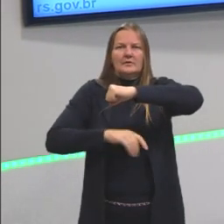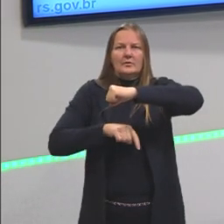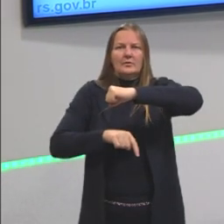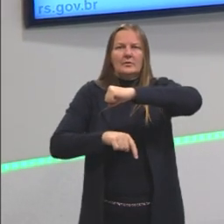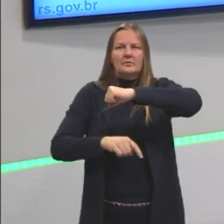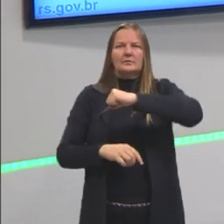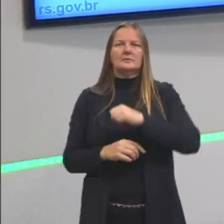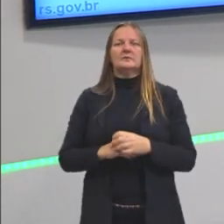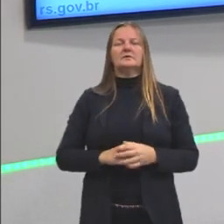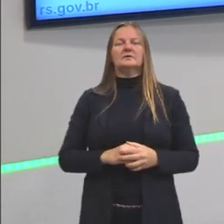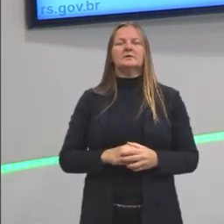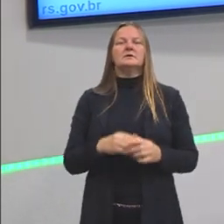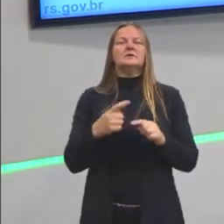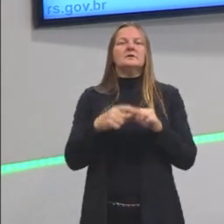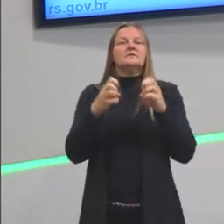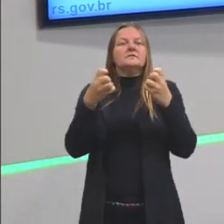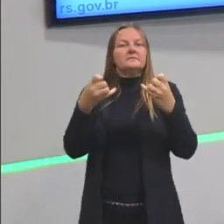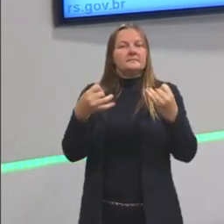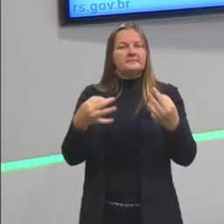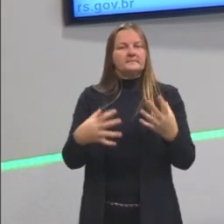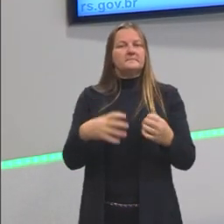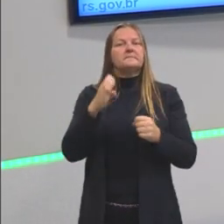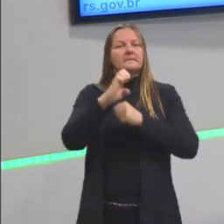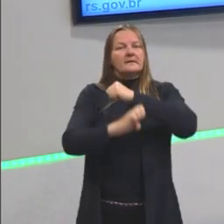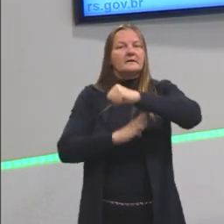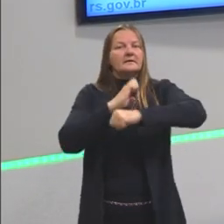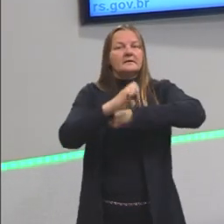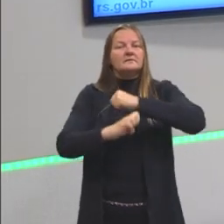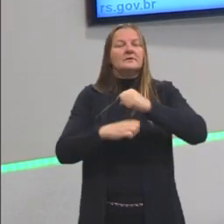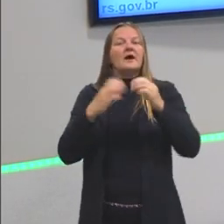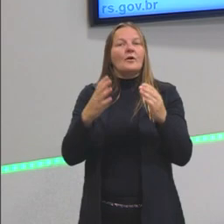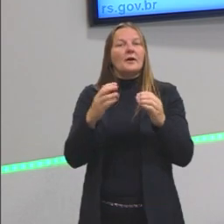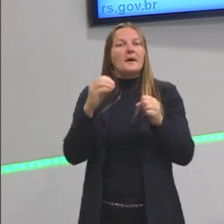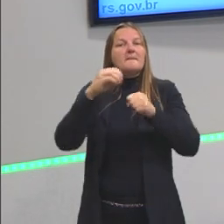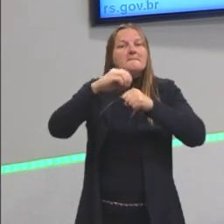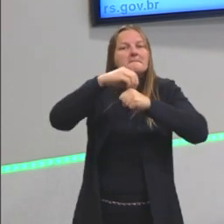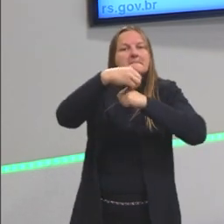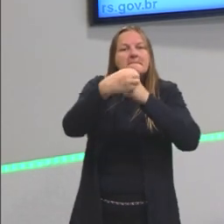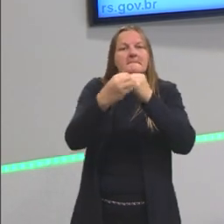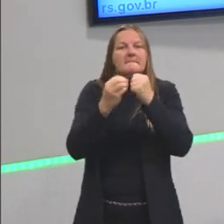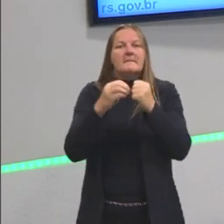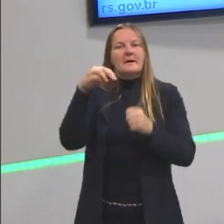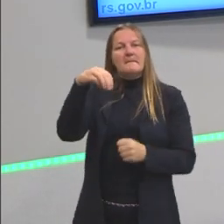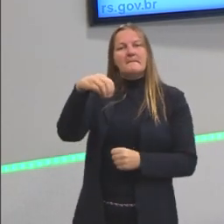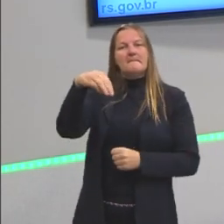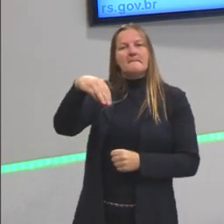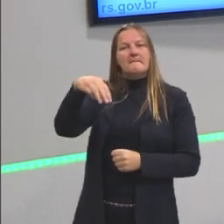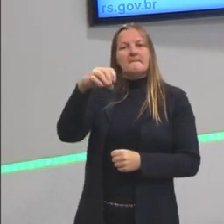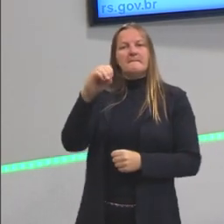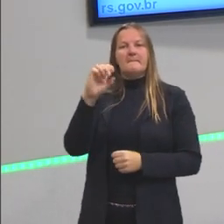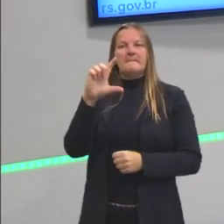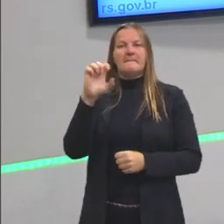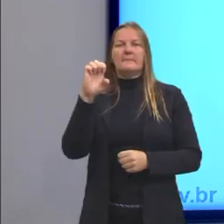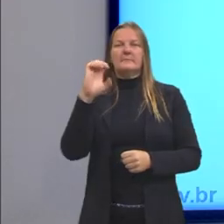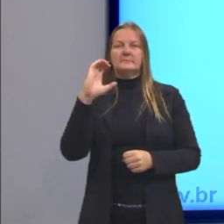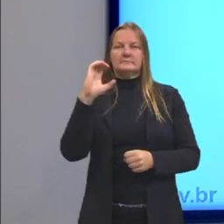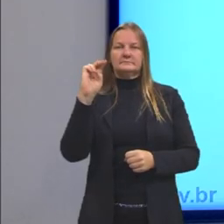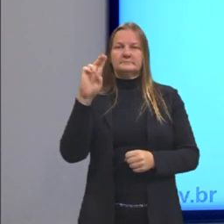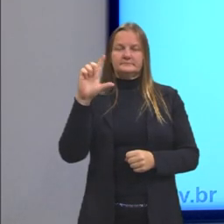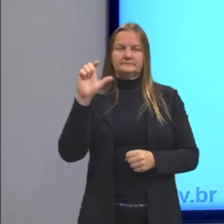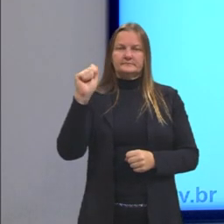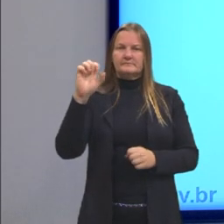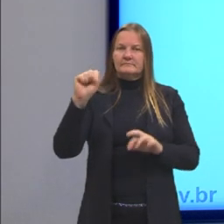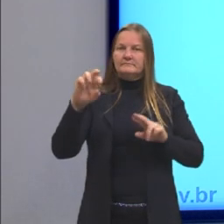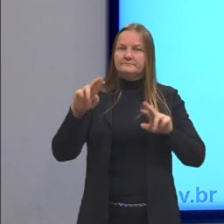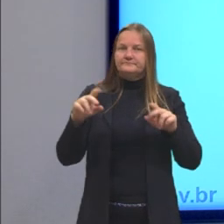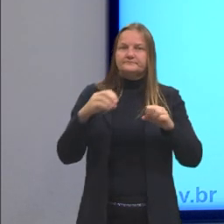Bom, então a gente falou um pouquinho de elétrons, agora a vai falar de moléculas, que são estruturas um pouquinho mais complexas e que precisam dos átomos. Então,